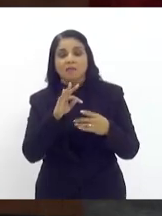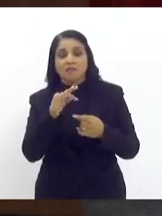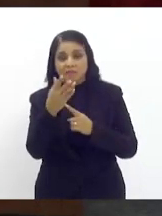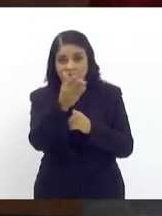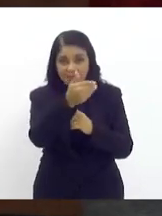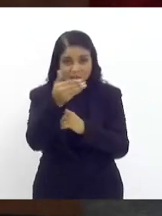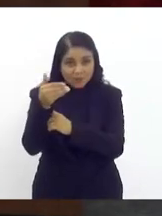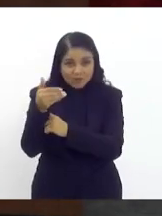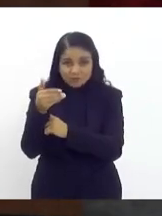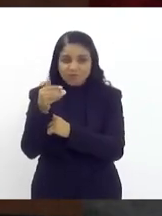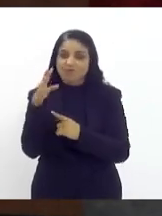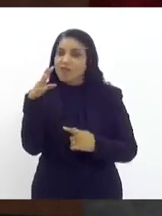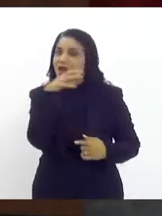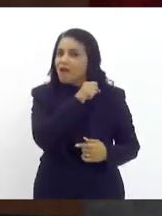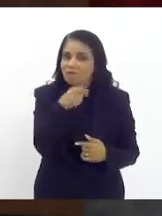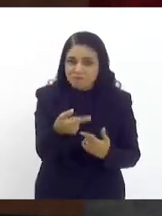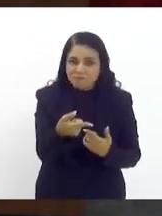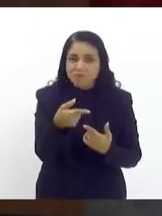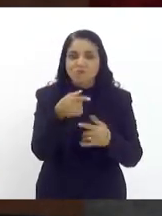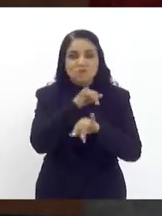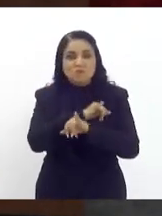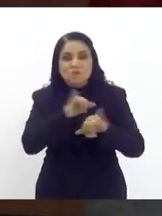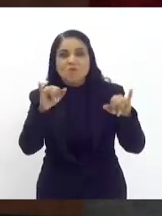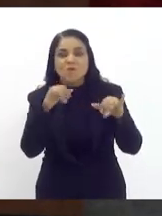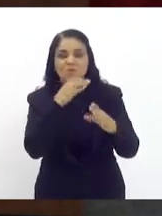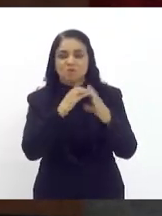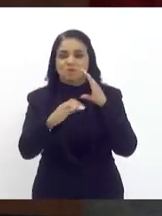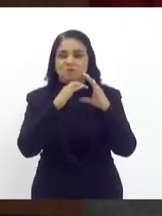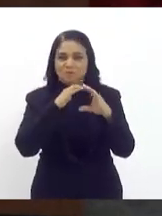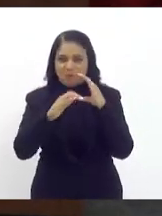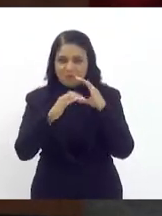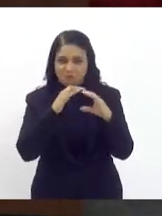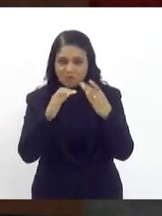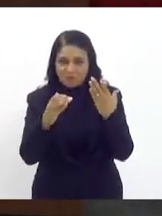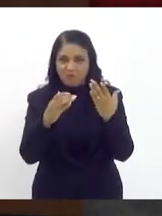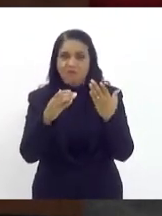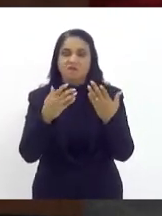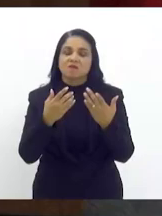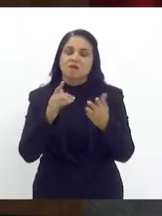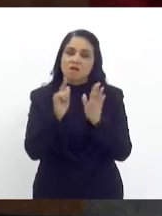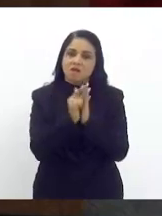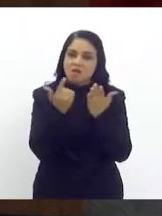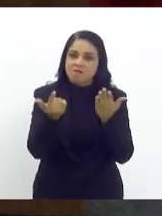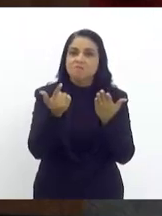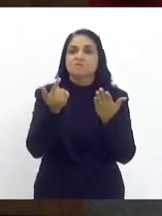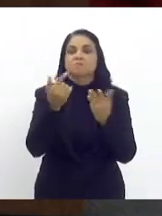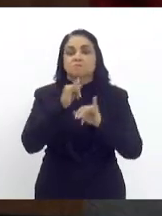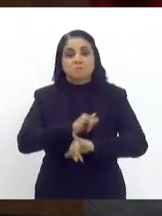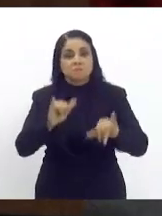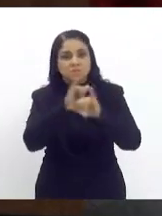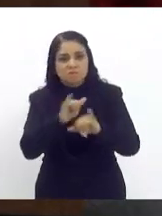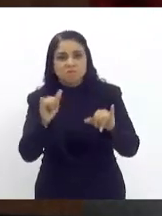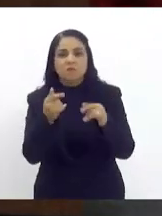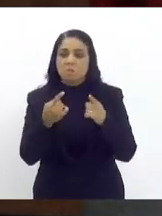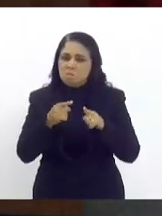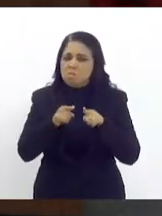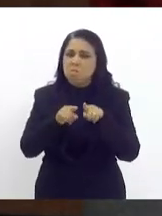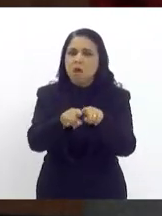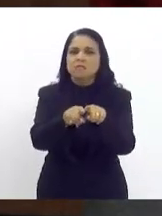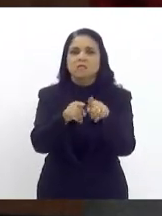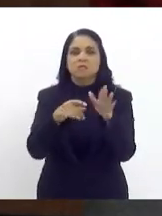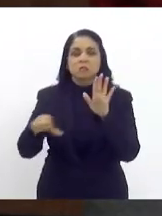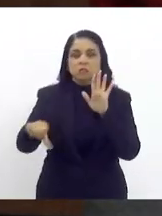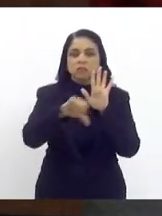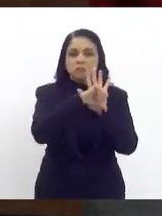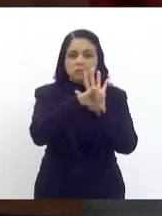fica sabendo, já incomunica a imprensa, e a imprensa realmente tem sido parceiro dessas covardias, desses crimes